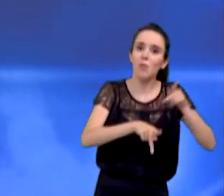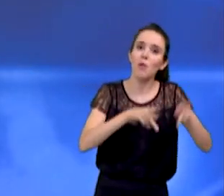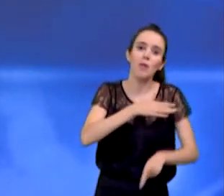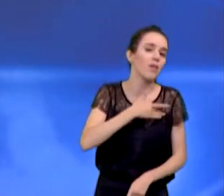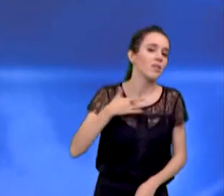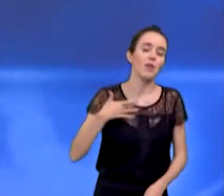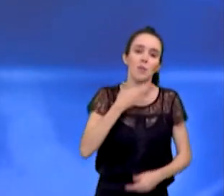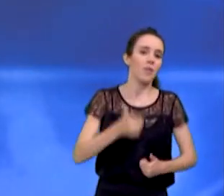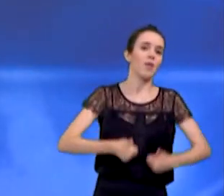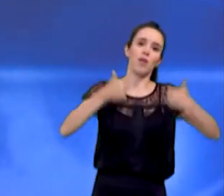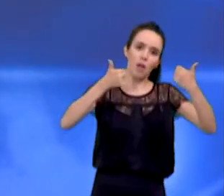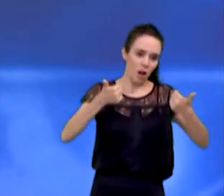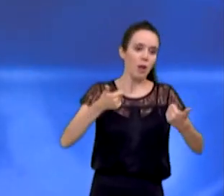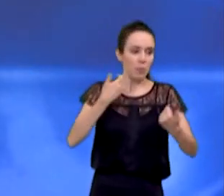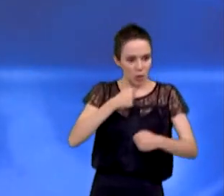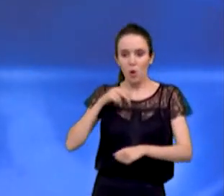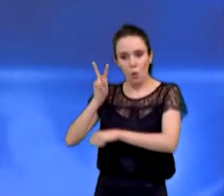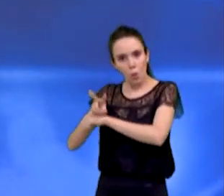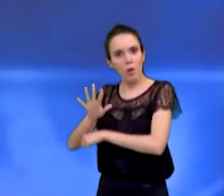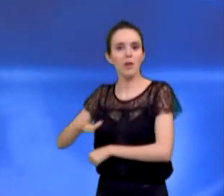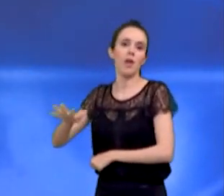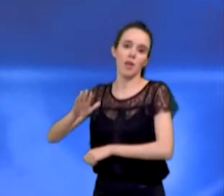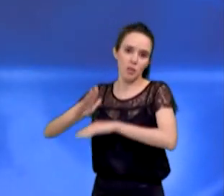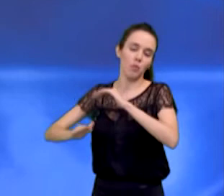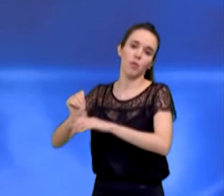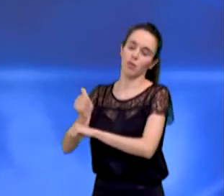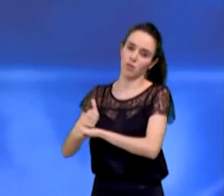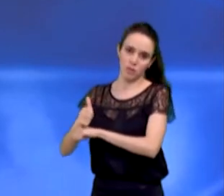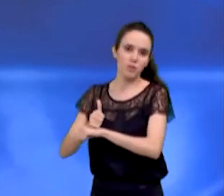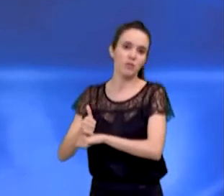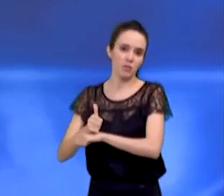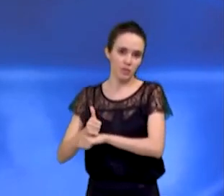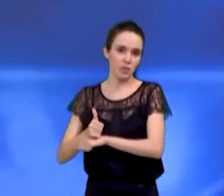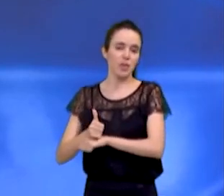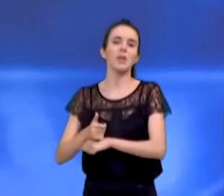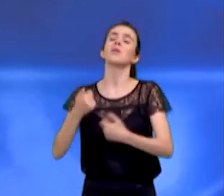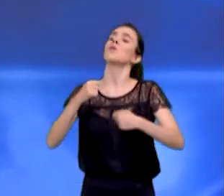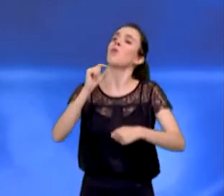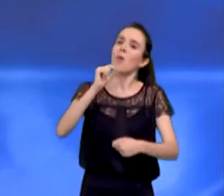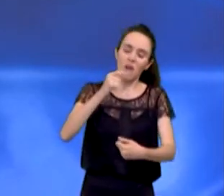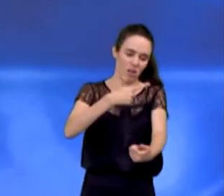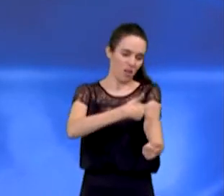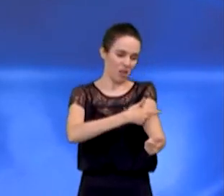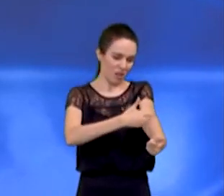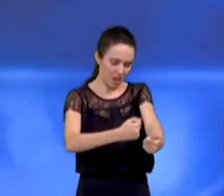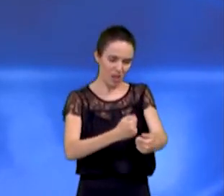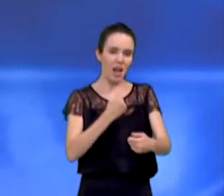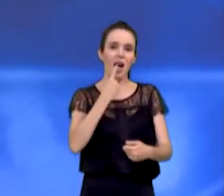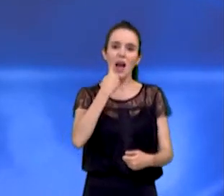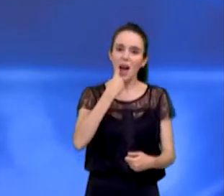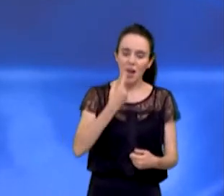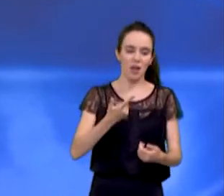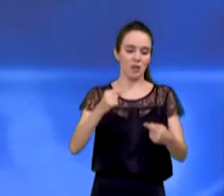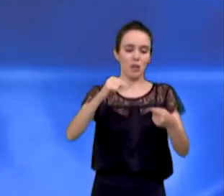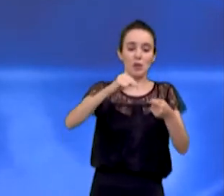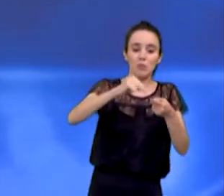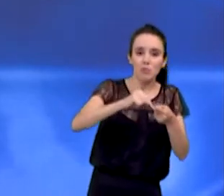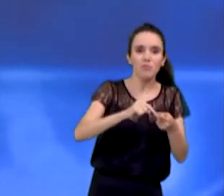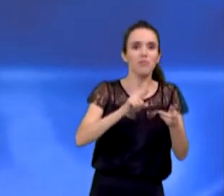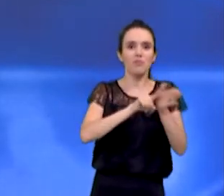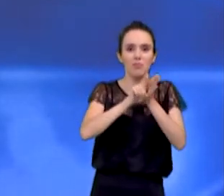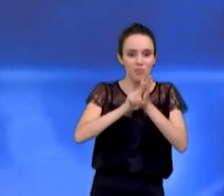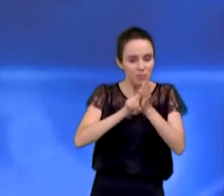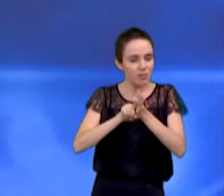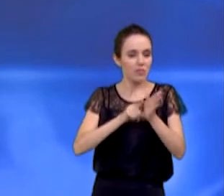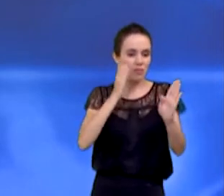nós também pretendemos criar as condições para que haja testagem em massa. Nós precisamos testar. Por quê? Porque aí você